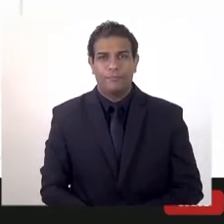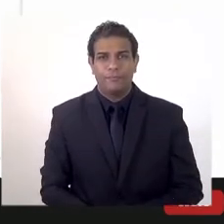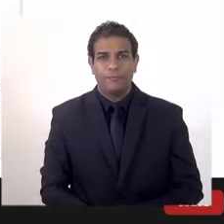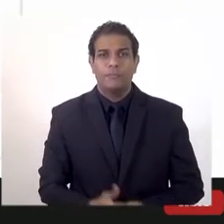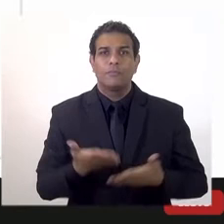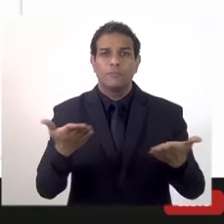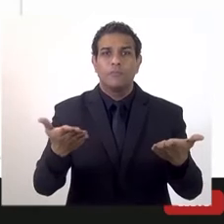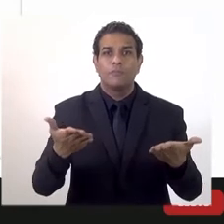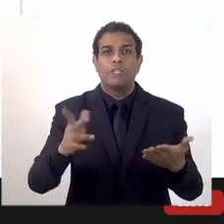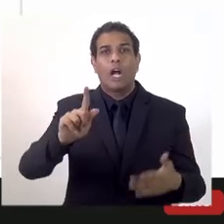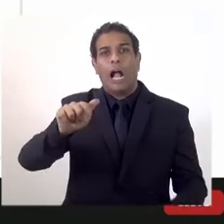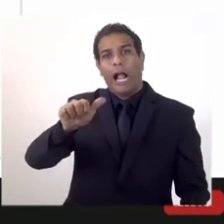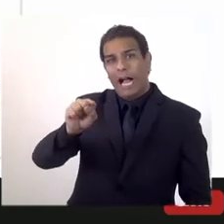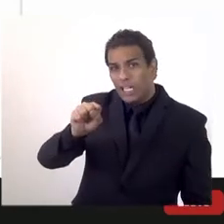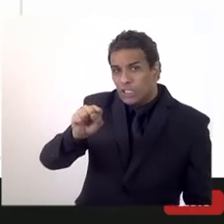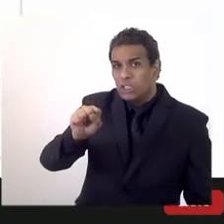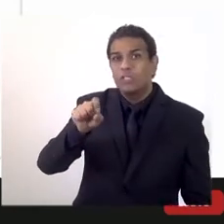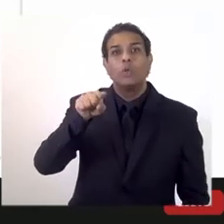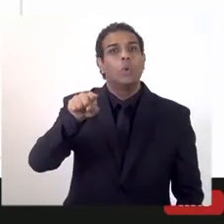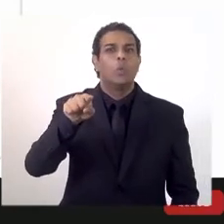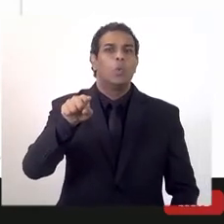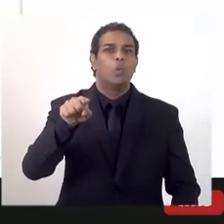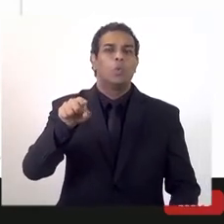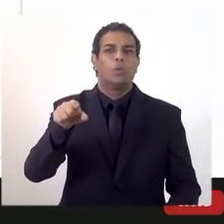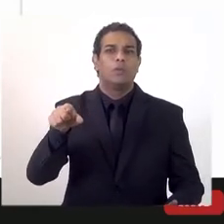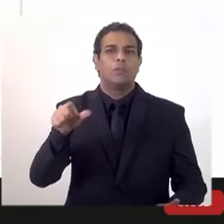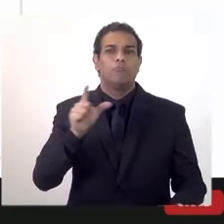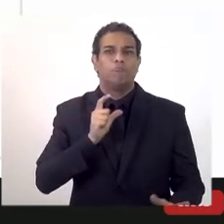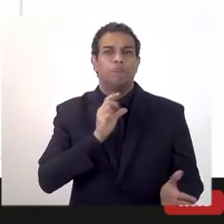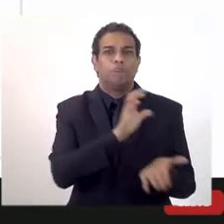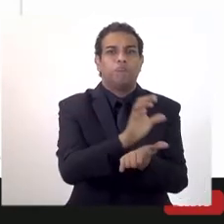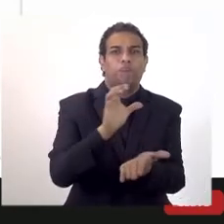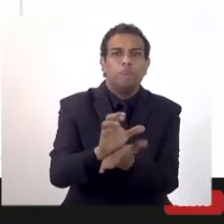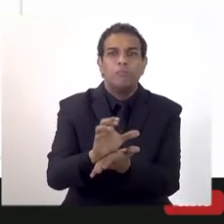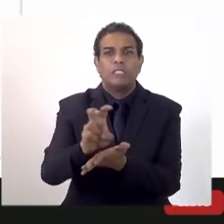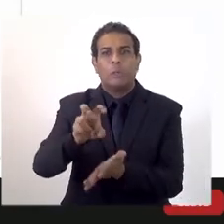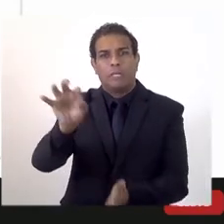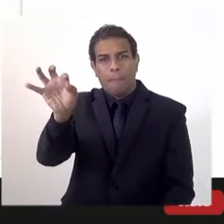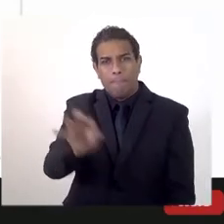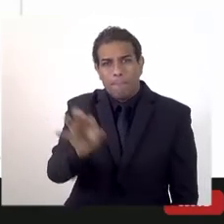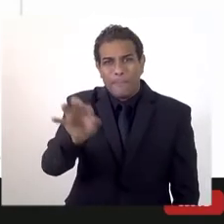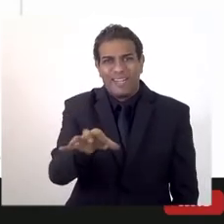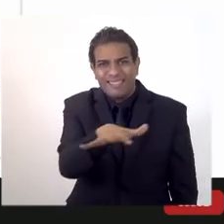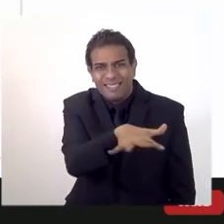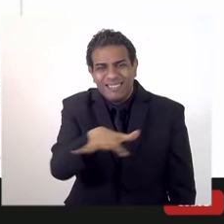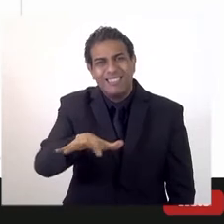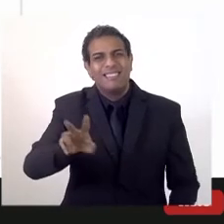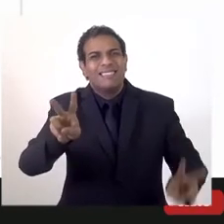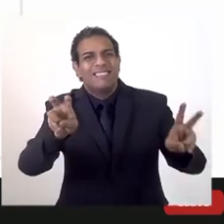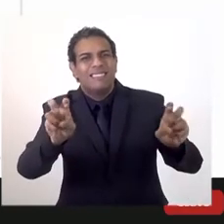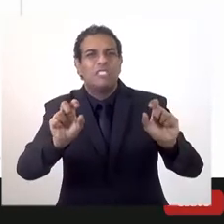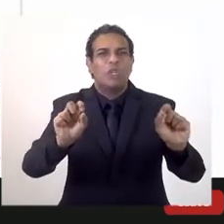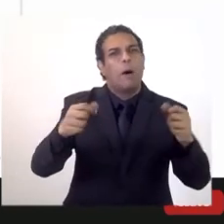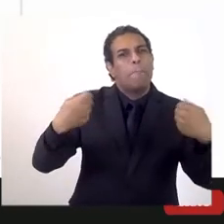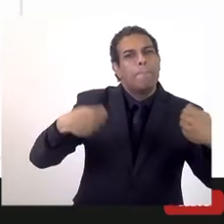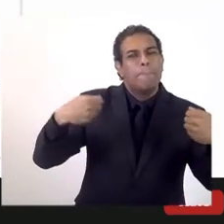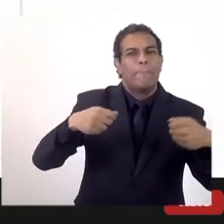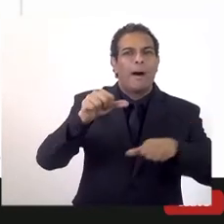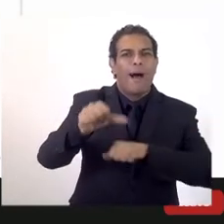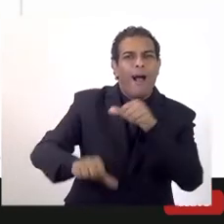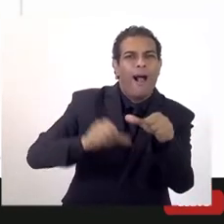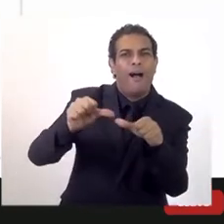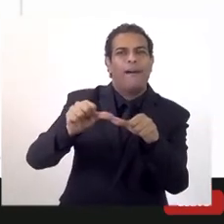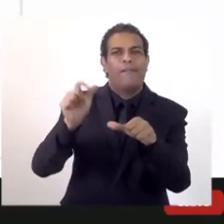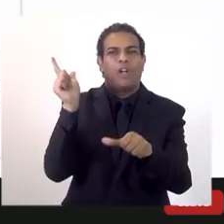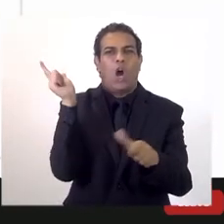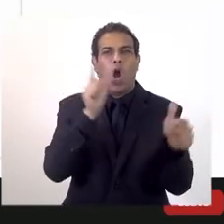O gás natural. O gás natural, hoje as empresas de petróleo reinjetam 50%. Elas alegam que, na verdade, precisam fazer isso para